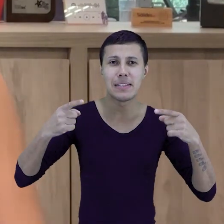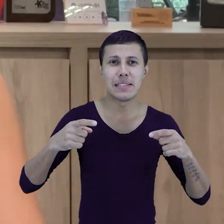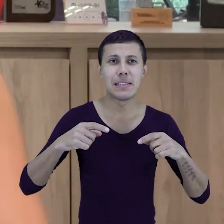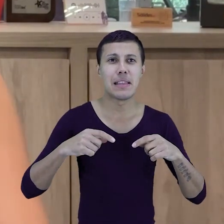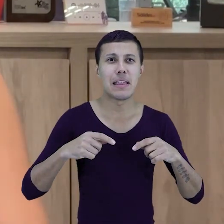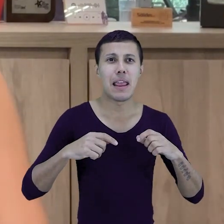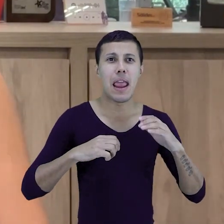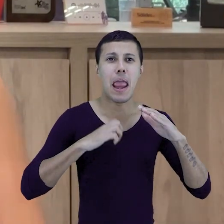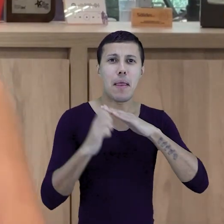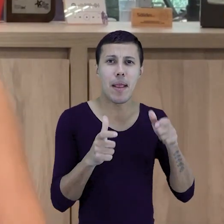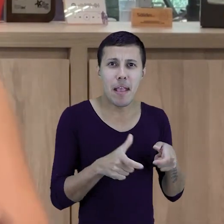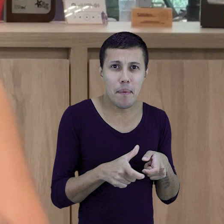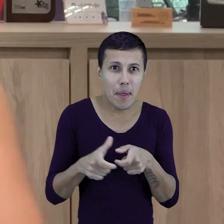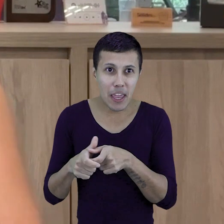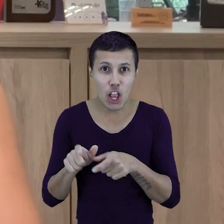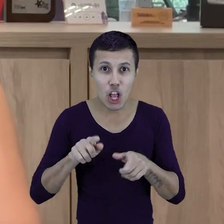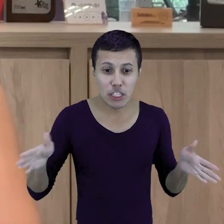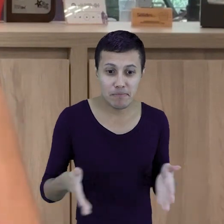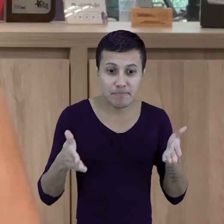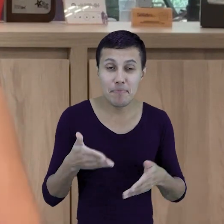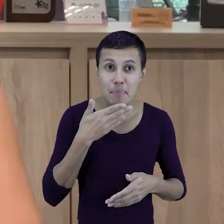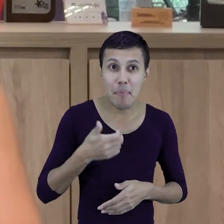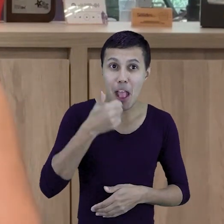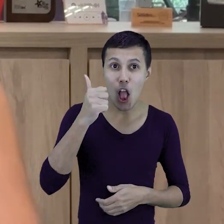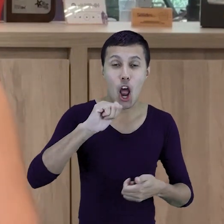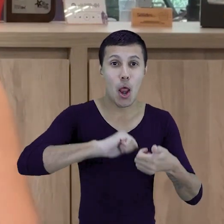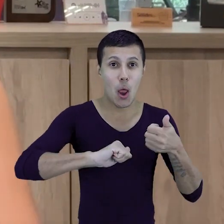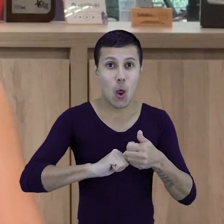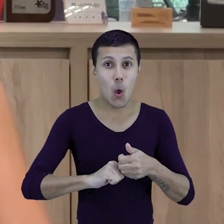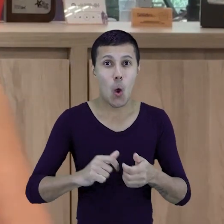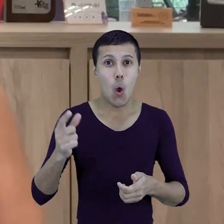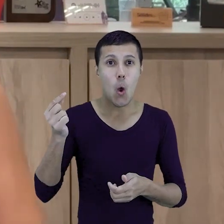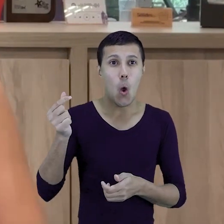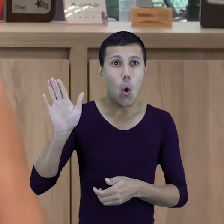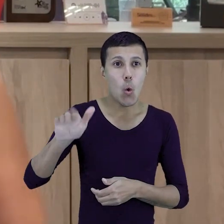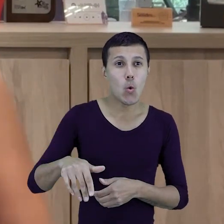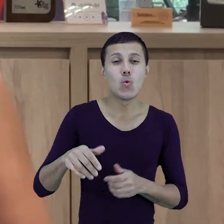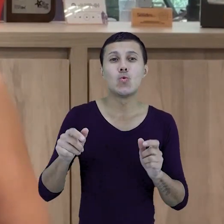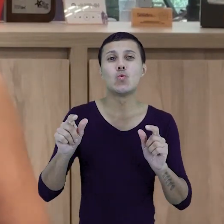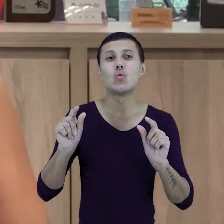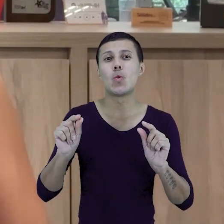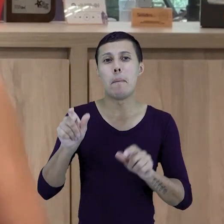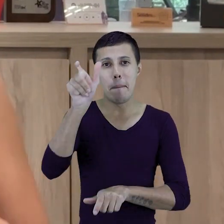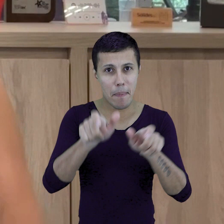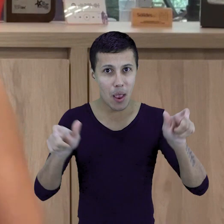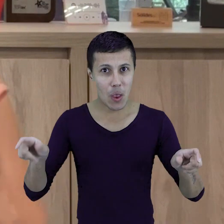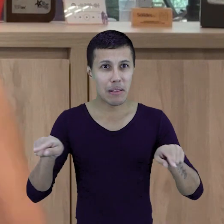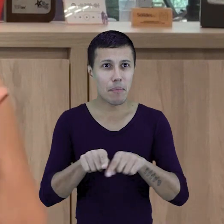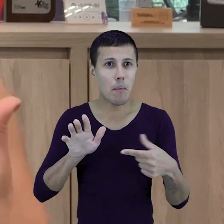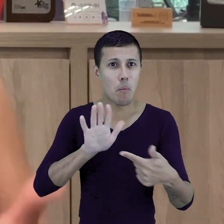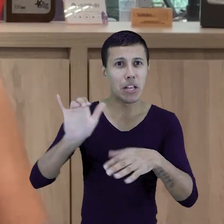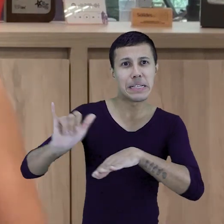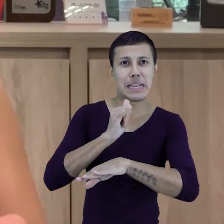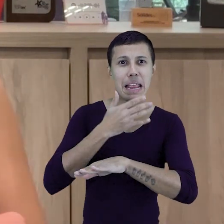empresa, que a gente entra, que a gente melhora a produtividade, que a gente reduz o custo dela com pessoas, e que a gente mostra um jeito